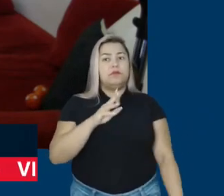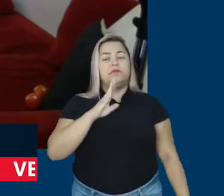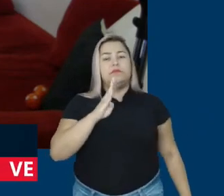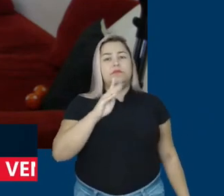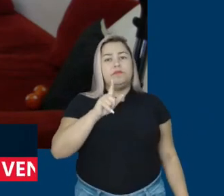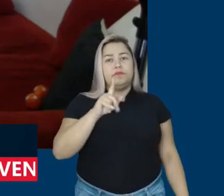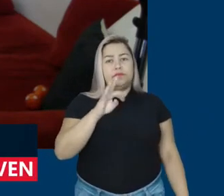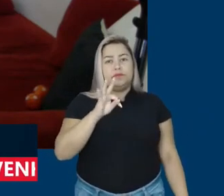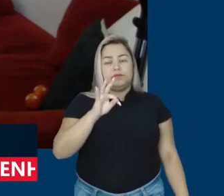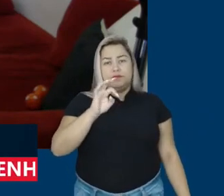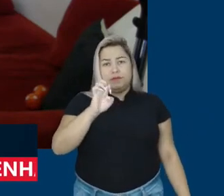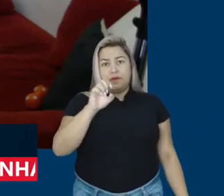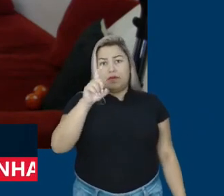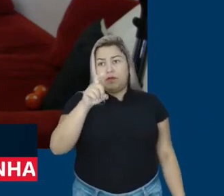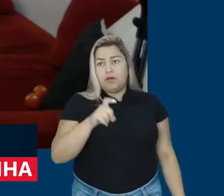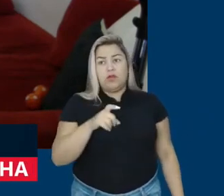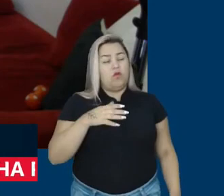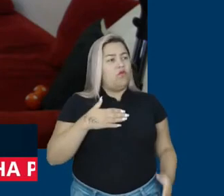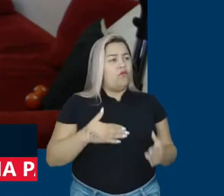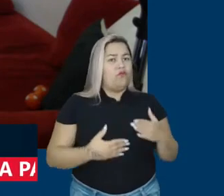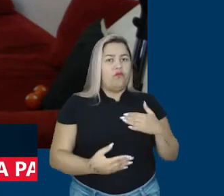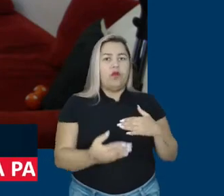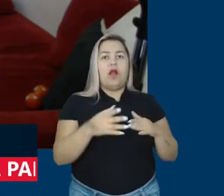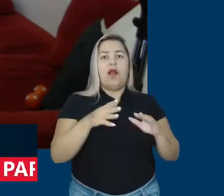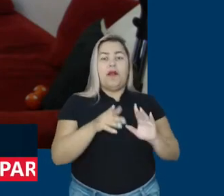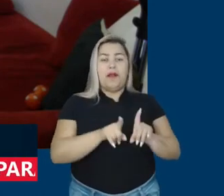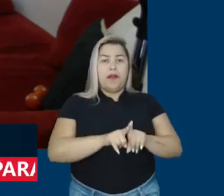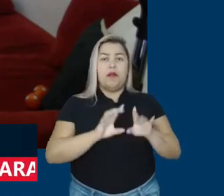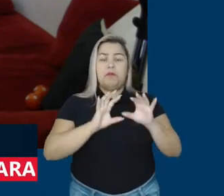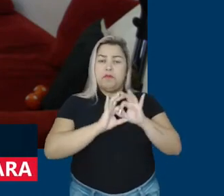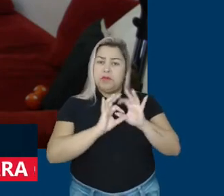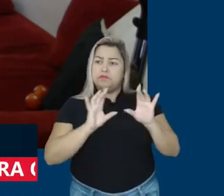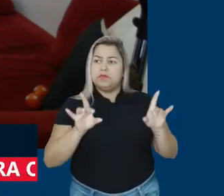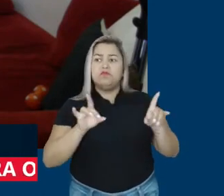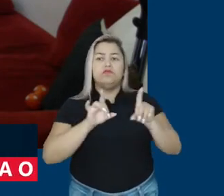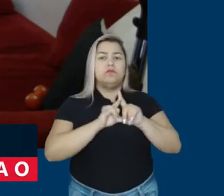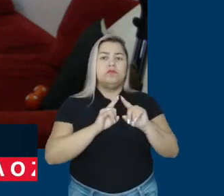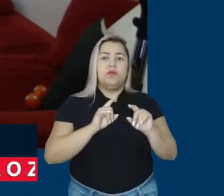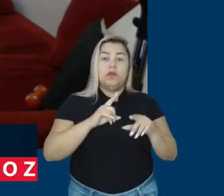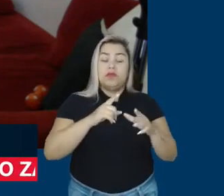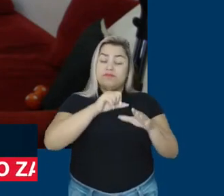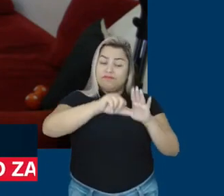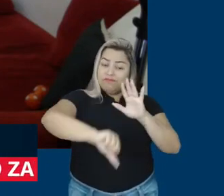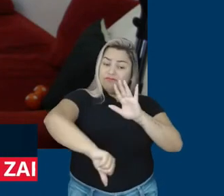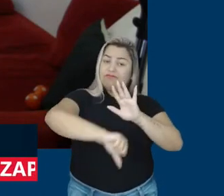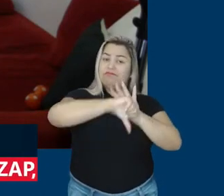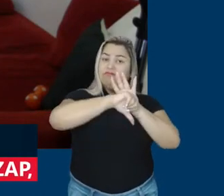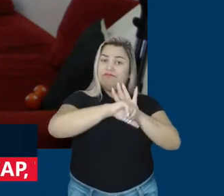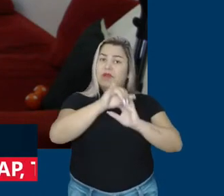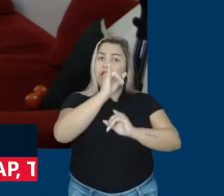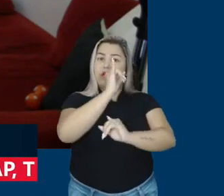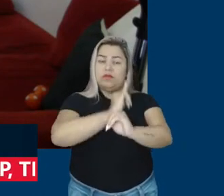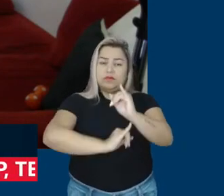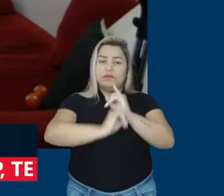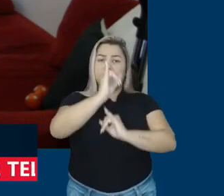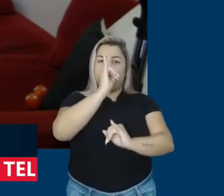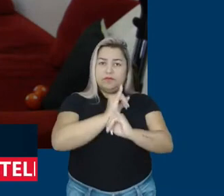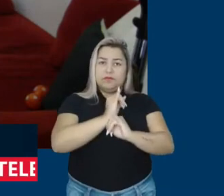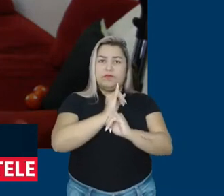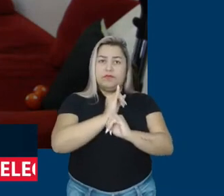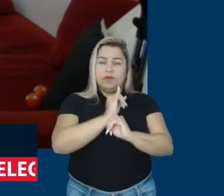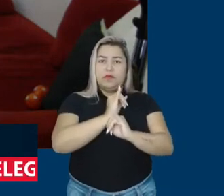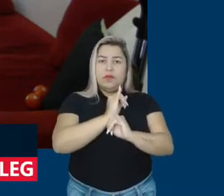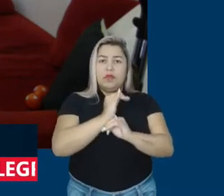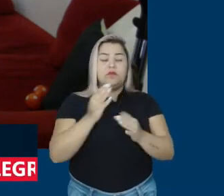a gente sabe que elas foram longe demais ao permitir esse tipo de crime na internet. Inclusive, agora, a gente